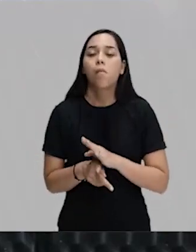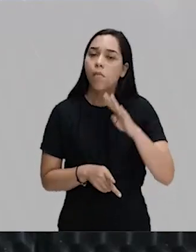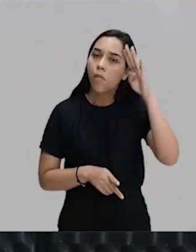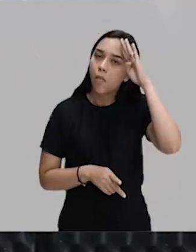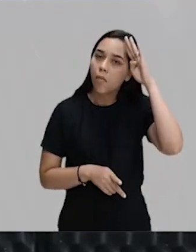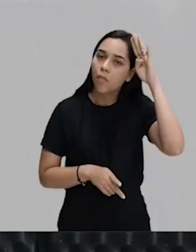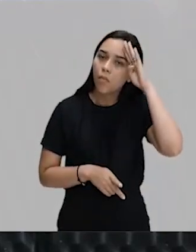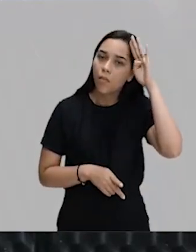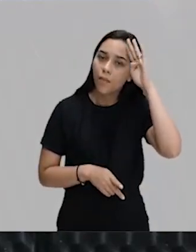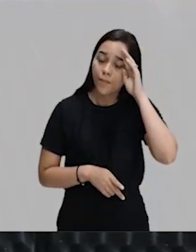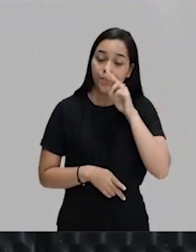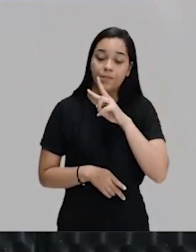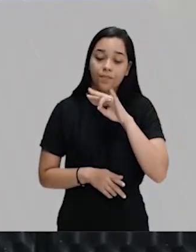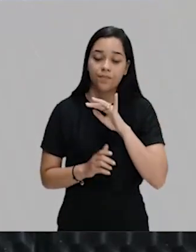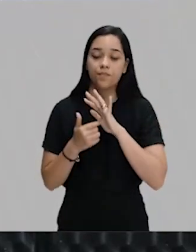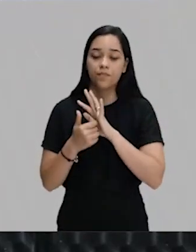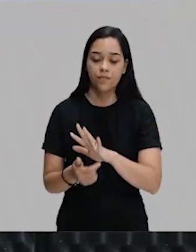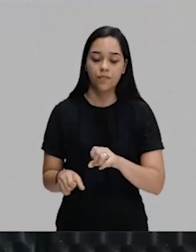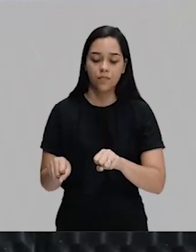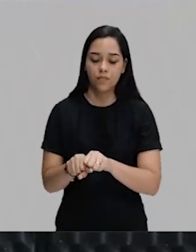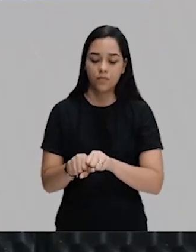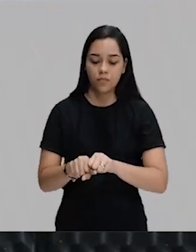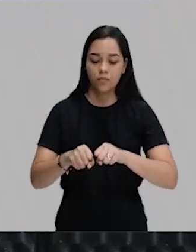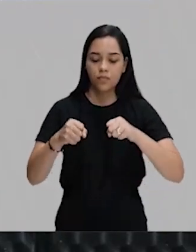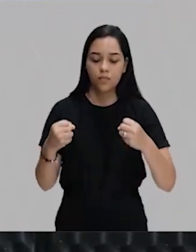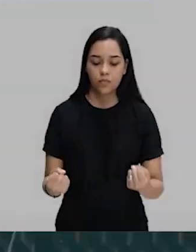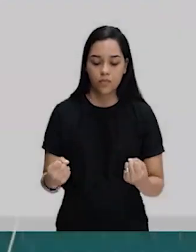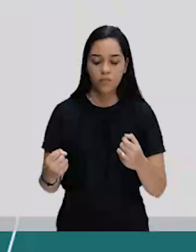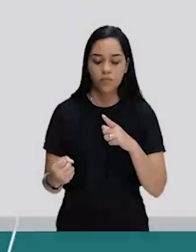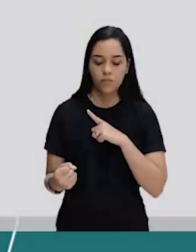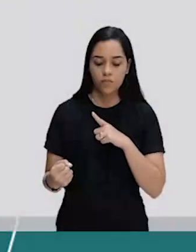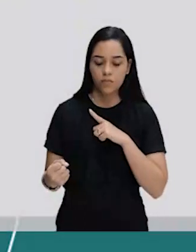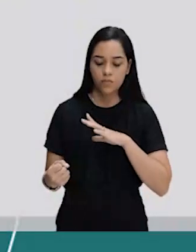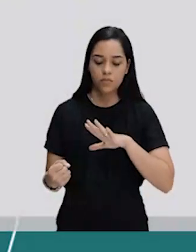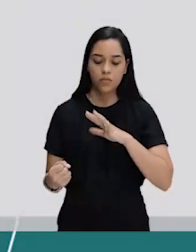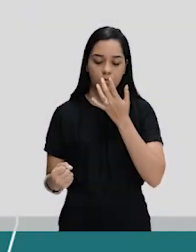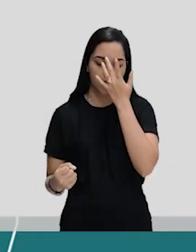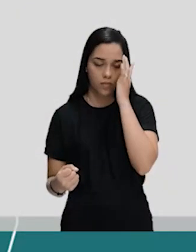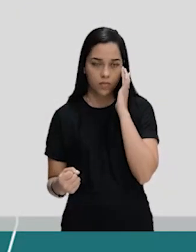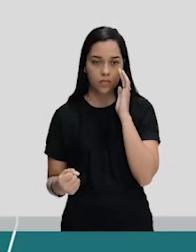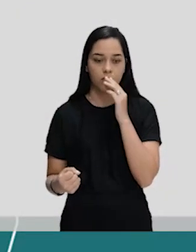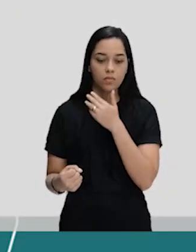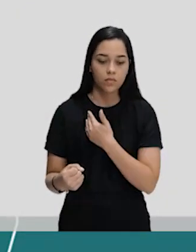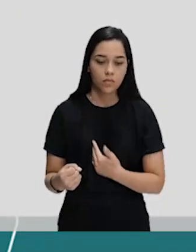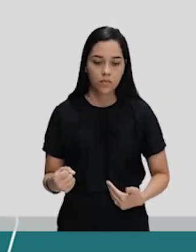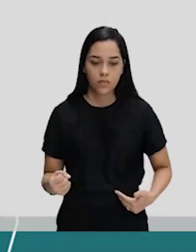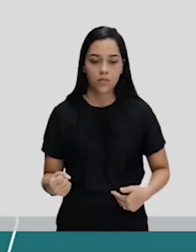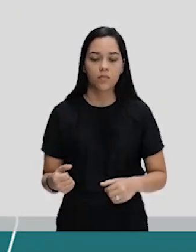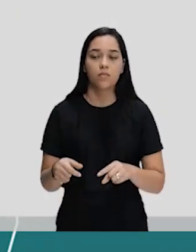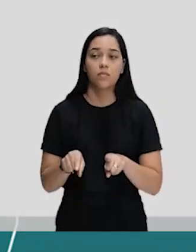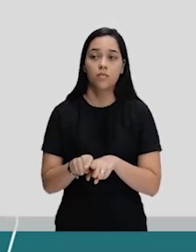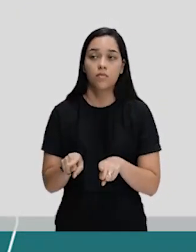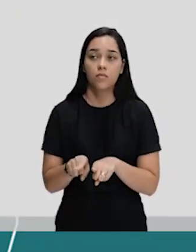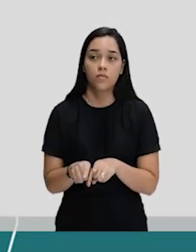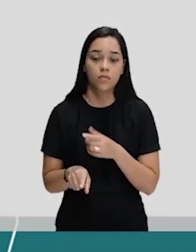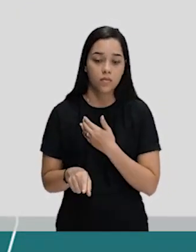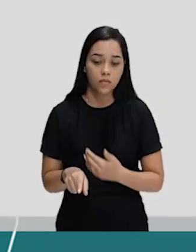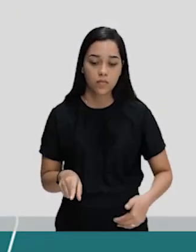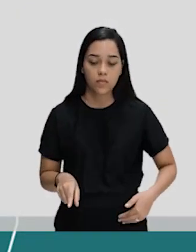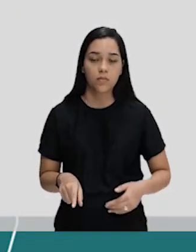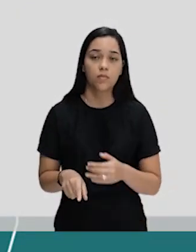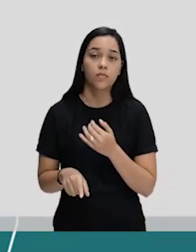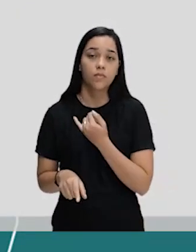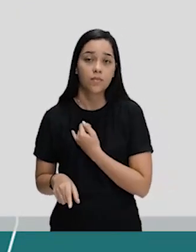que vai nos mostrar a ruptura entre os militares do Exército e o Estado Imperial,